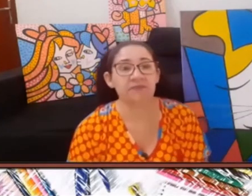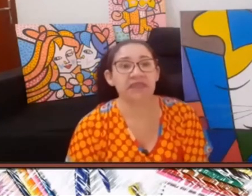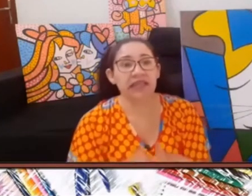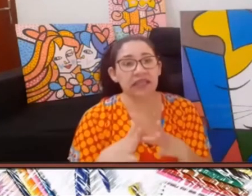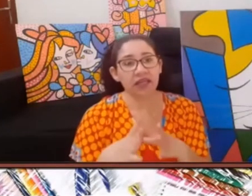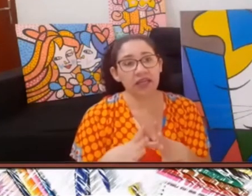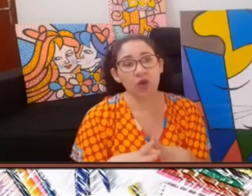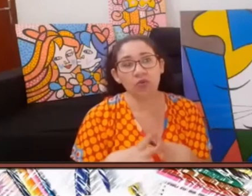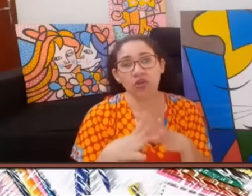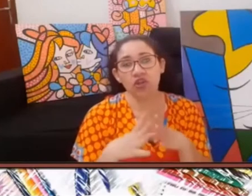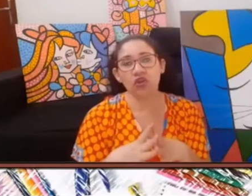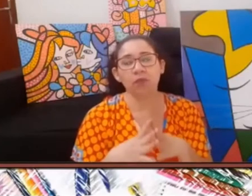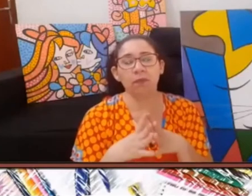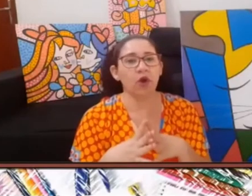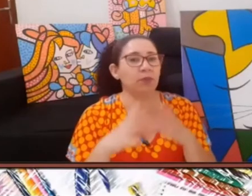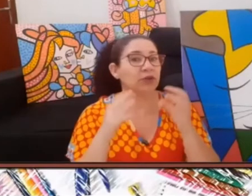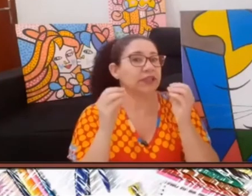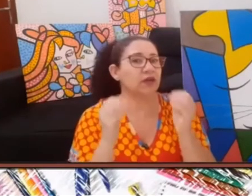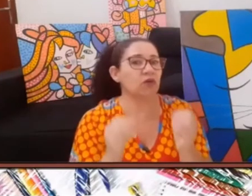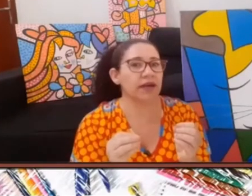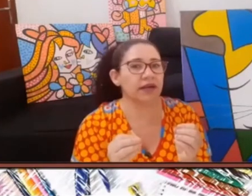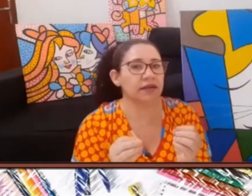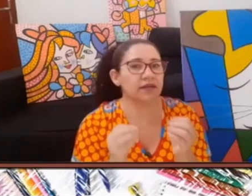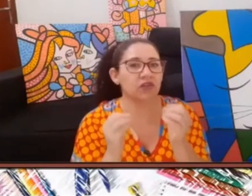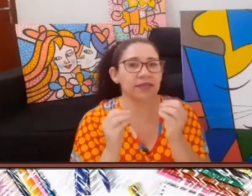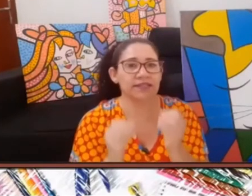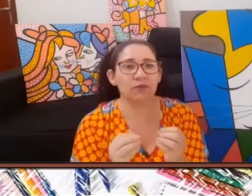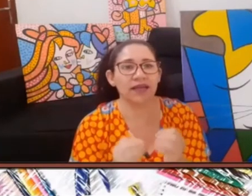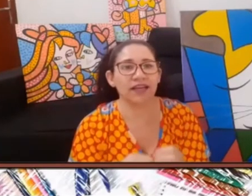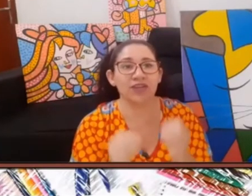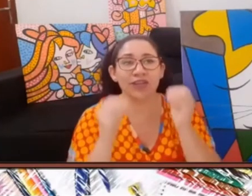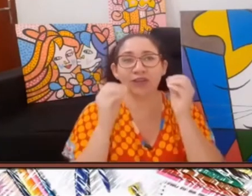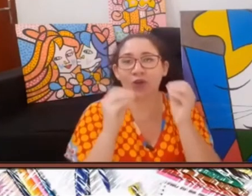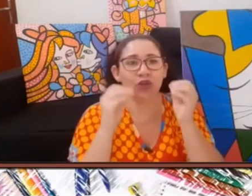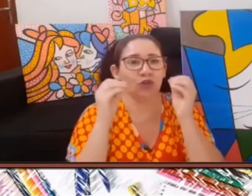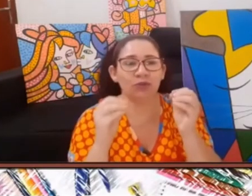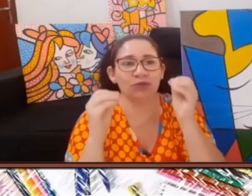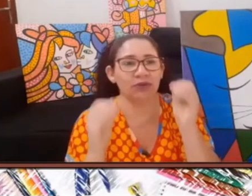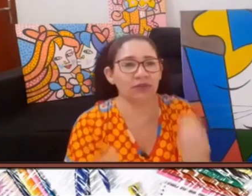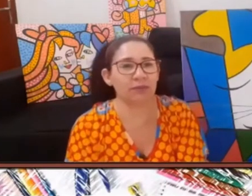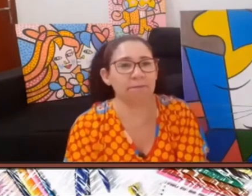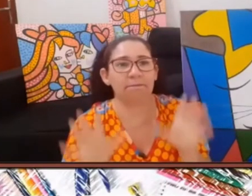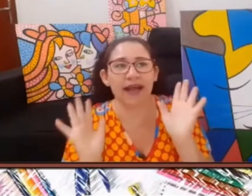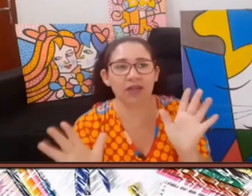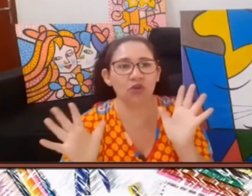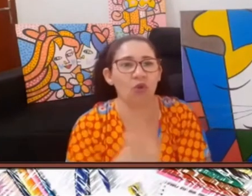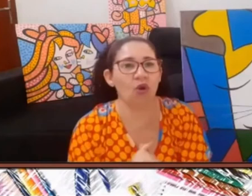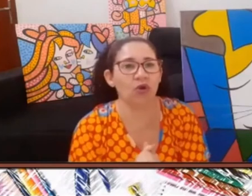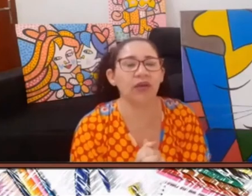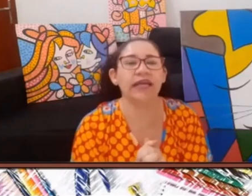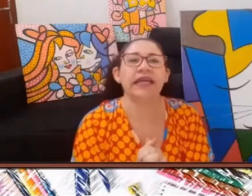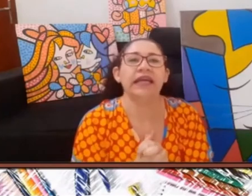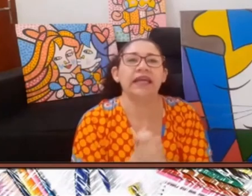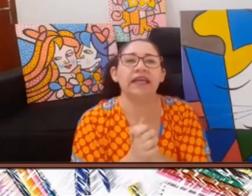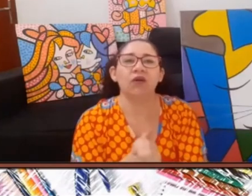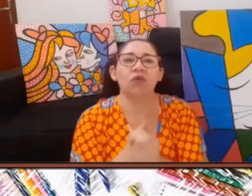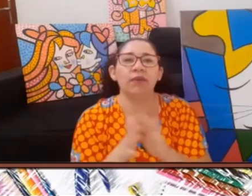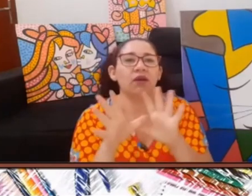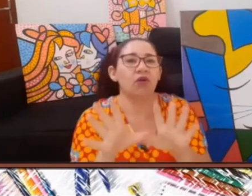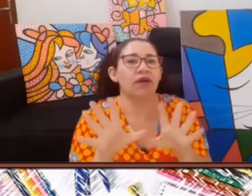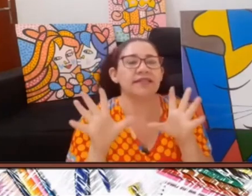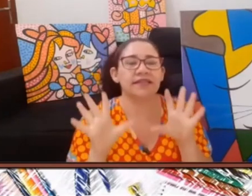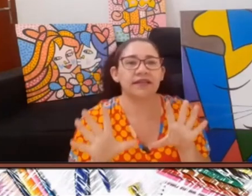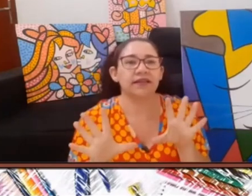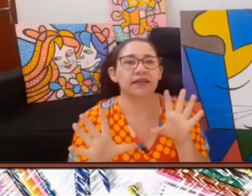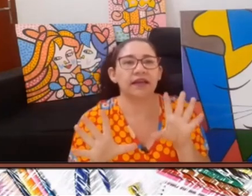país e que criou um estilo próprio tão marcante, mas tão marcante que todo mundo, quando bate o olho em